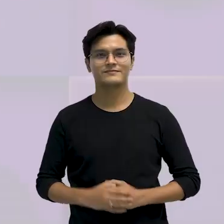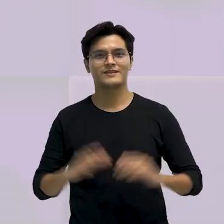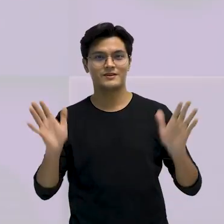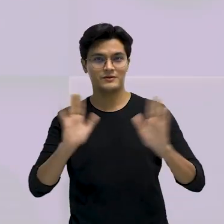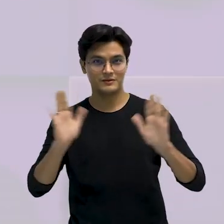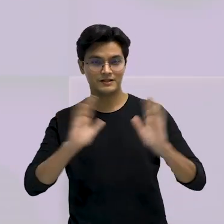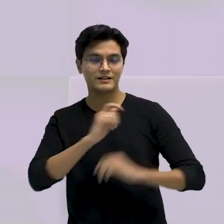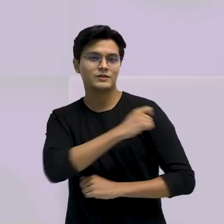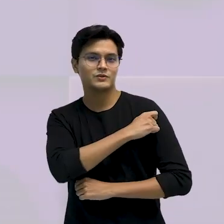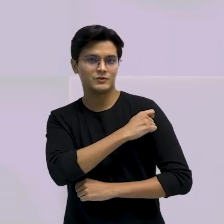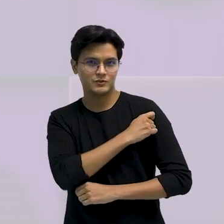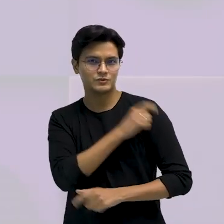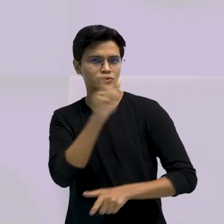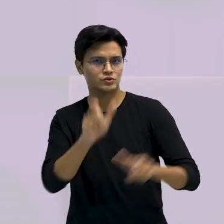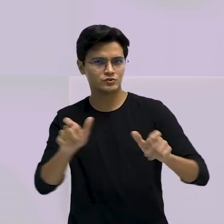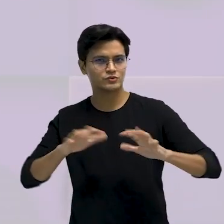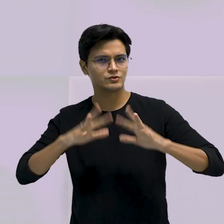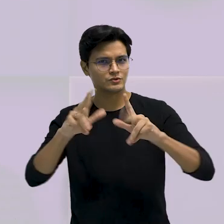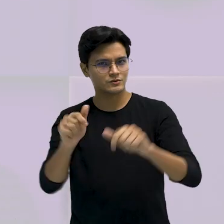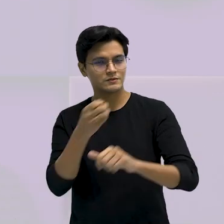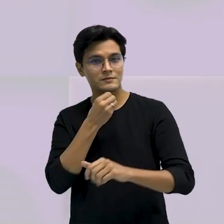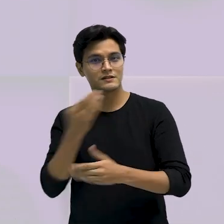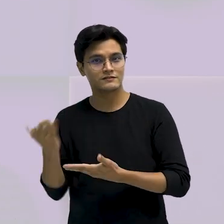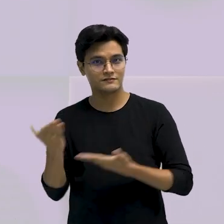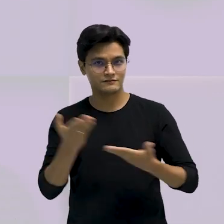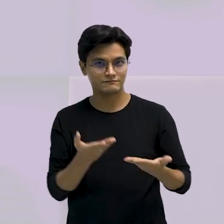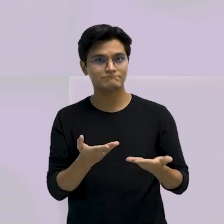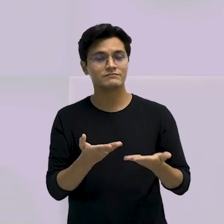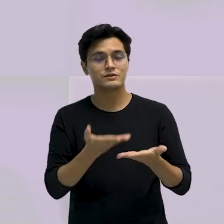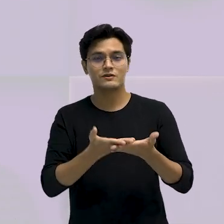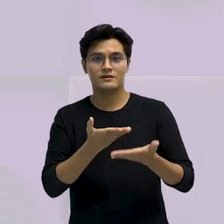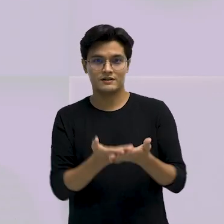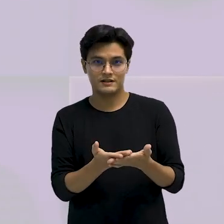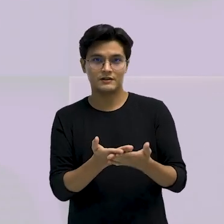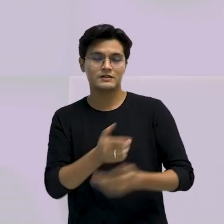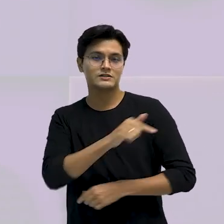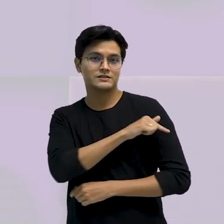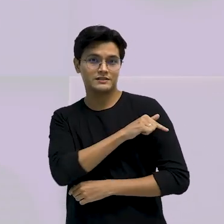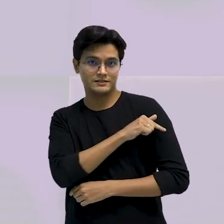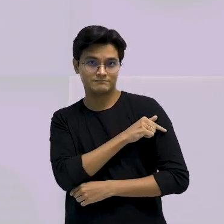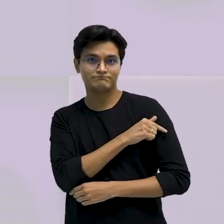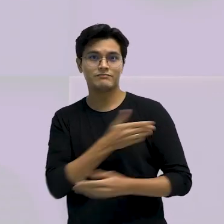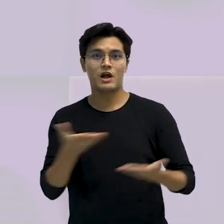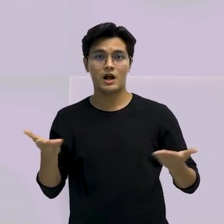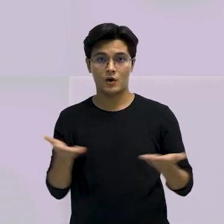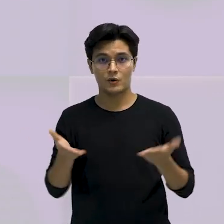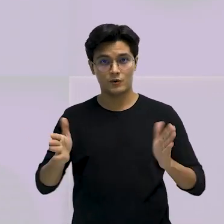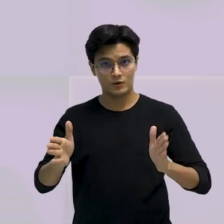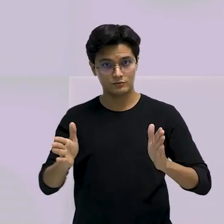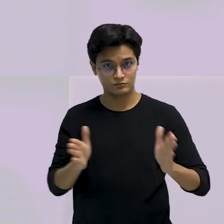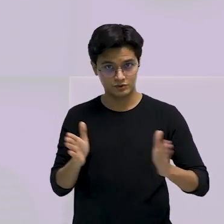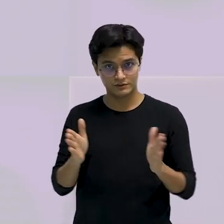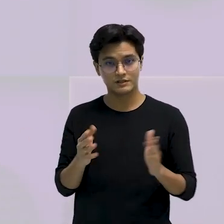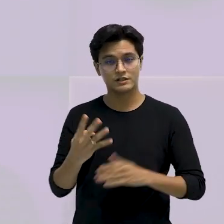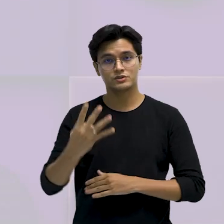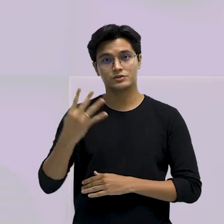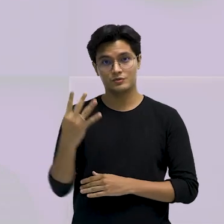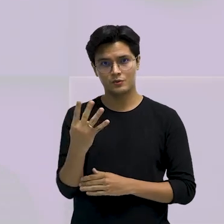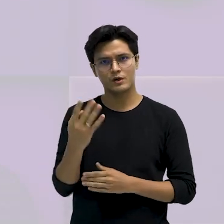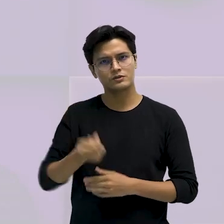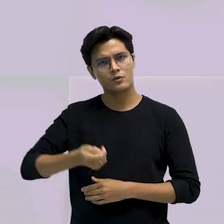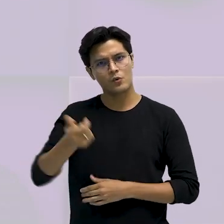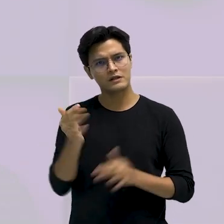Olá, alunos! Sejam todos bem-vindos a mais uma aula do sétimo ano. Estamos aqui na unidade de número 4, já finalizando a nossa